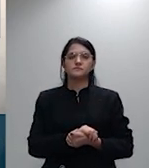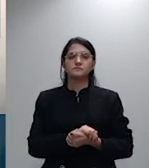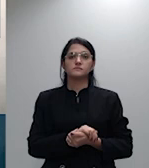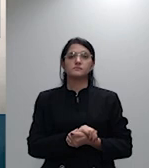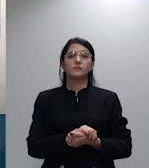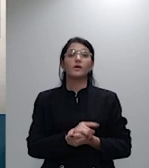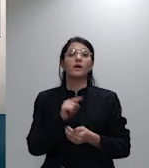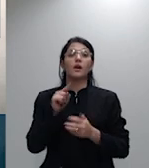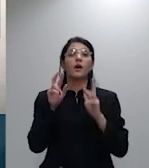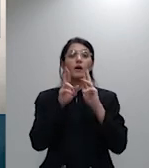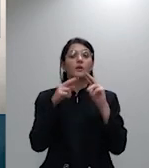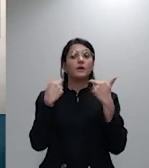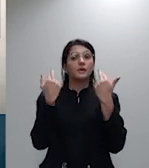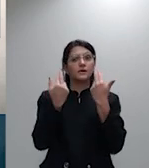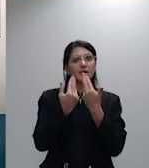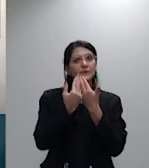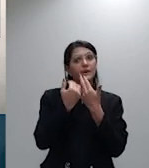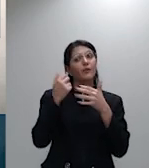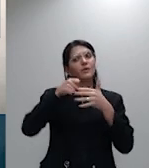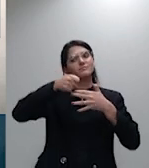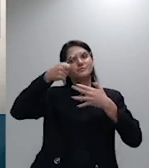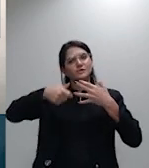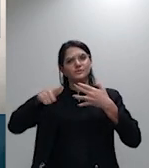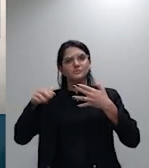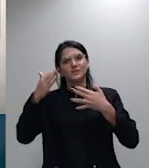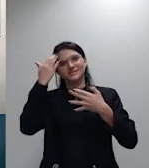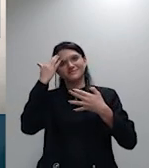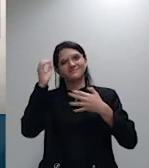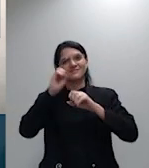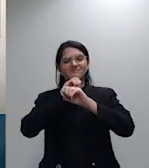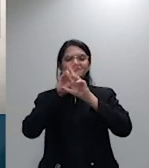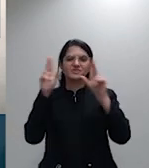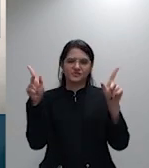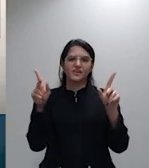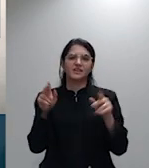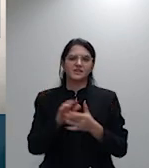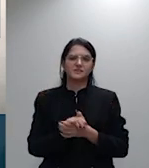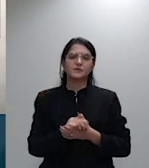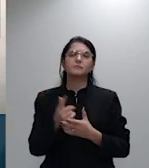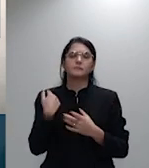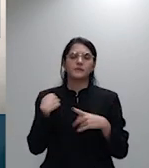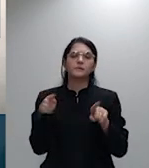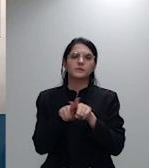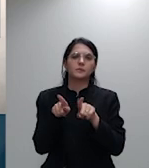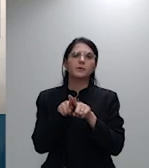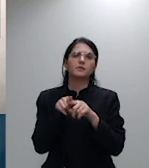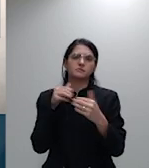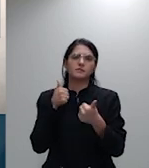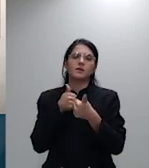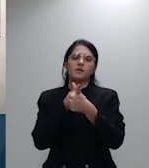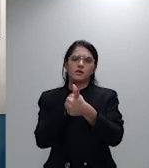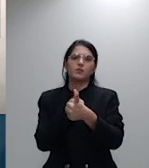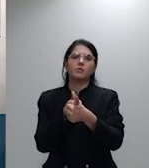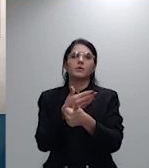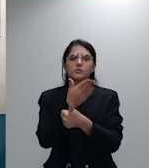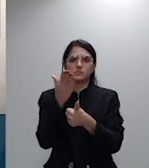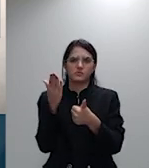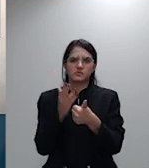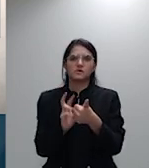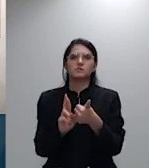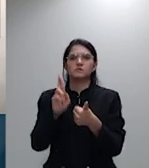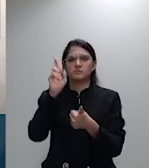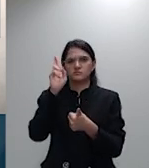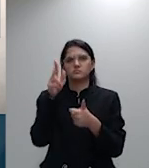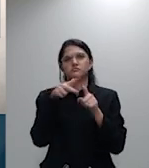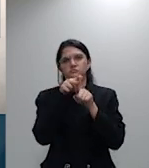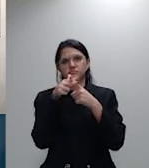então por isso que eu também acompanho vossas excelências relator e revisor que lançaram didaticamente